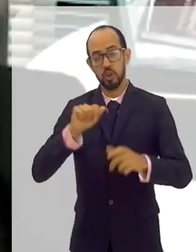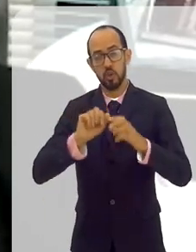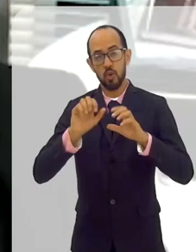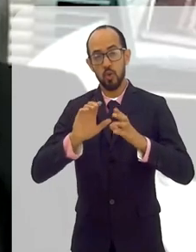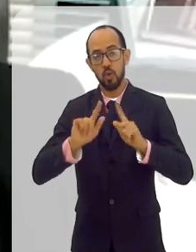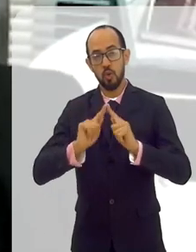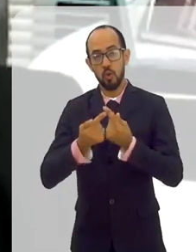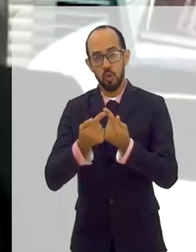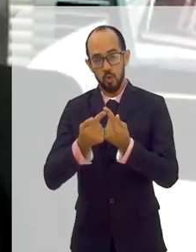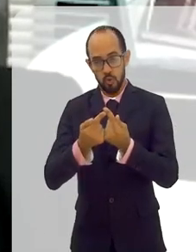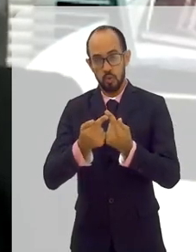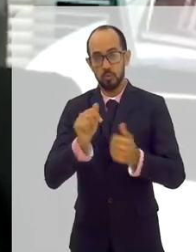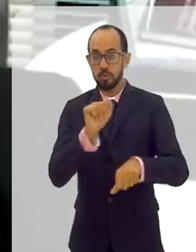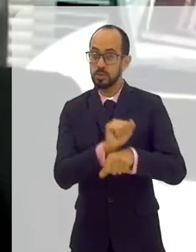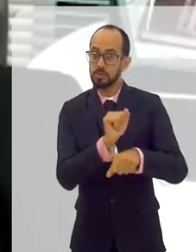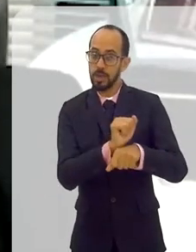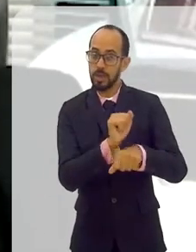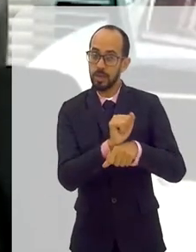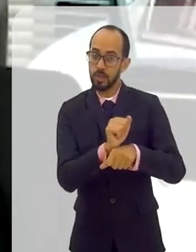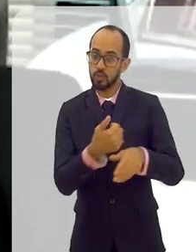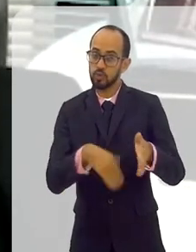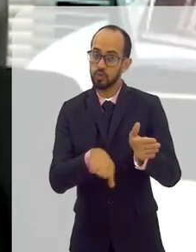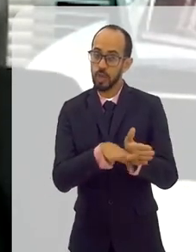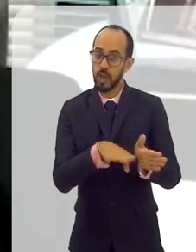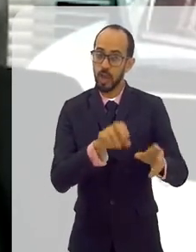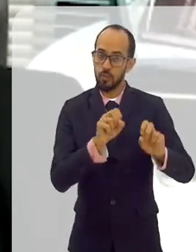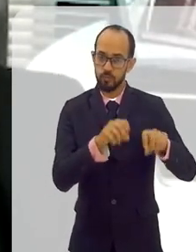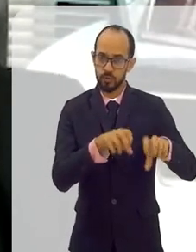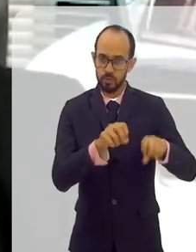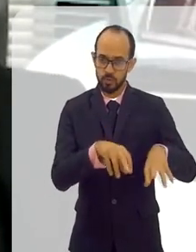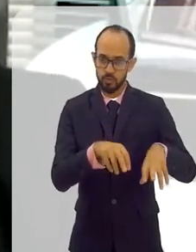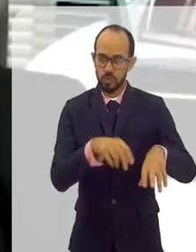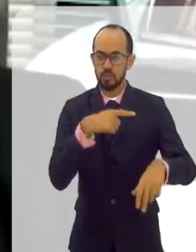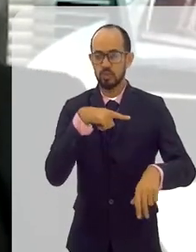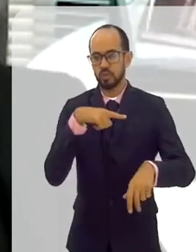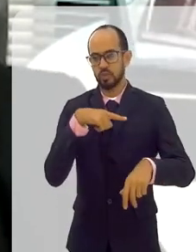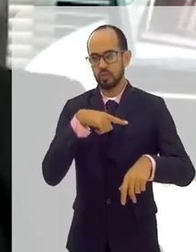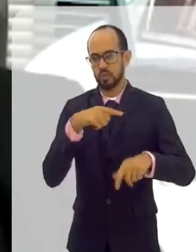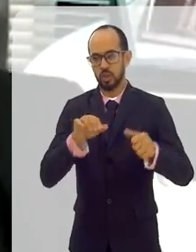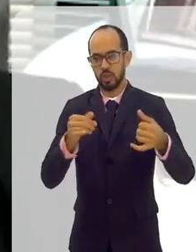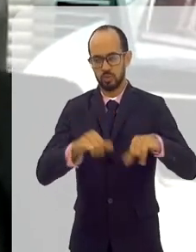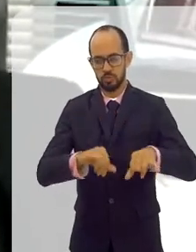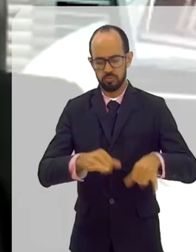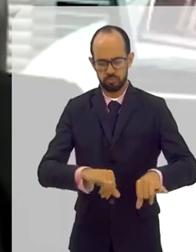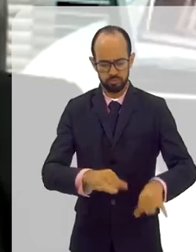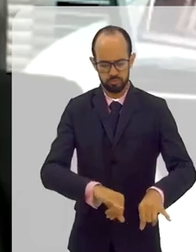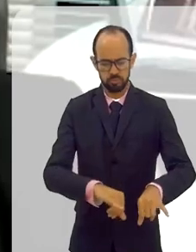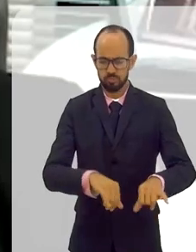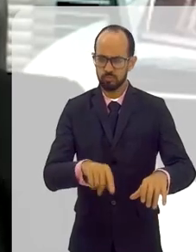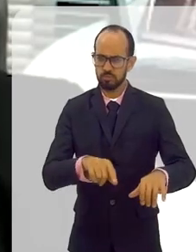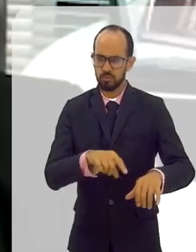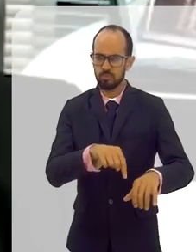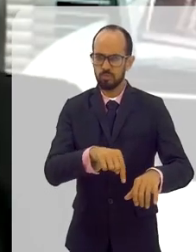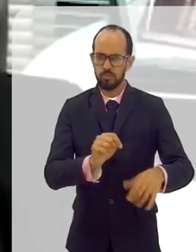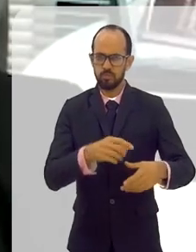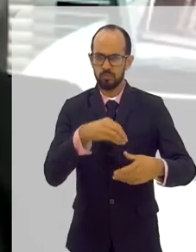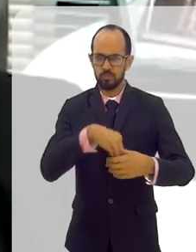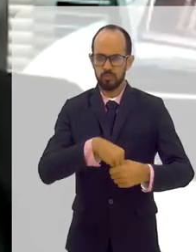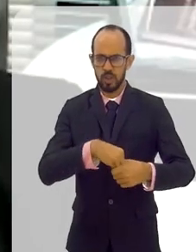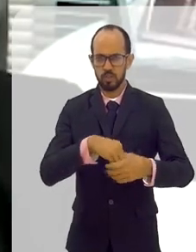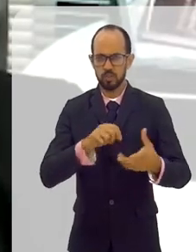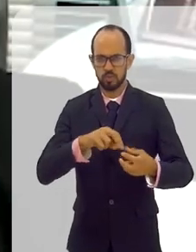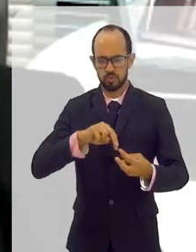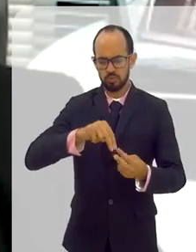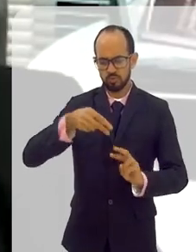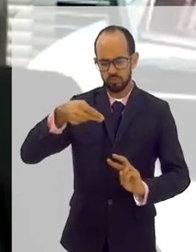aguardando a chegada do vírus. Nós tínhamos, através dos laboratórios de virologia molecular e outros laboratórios do Centro